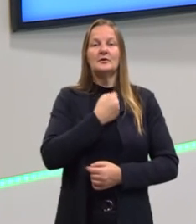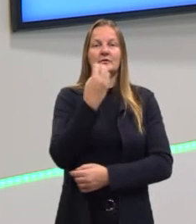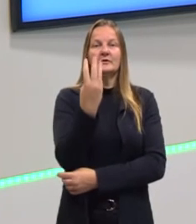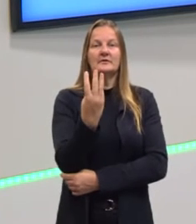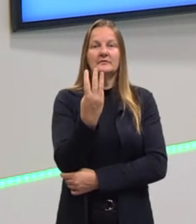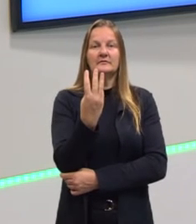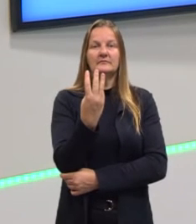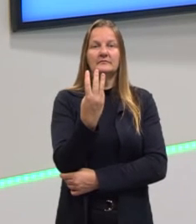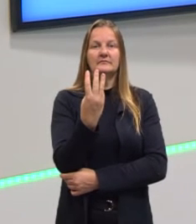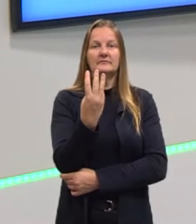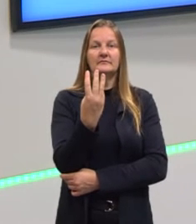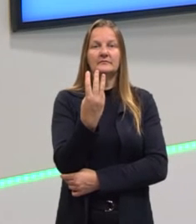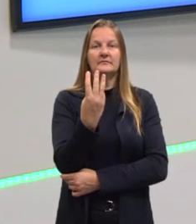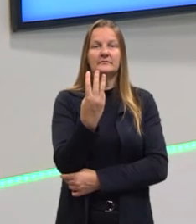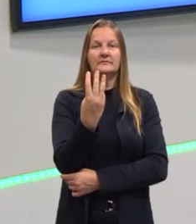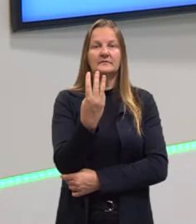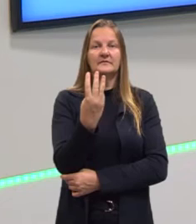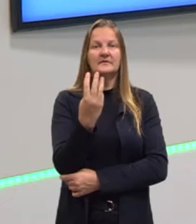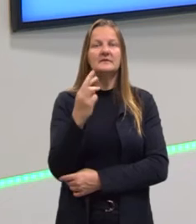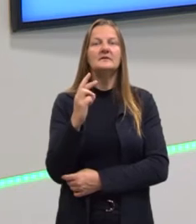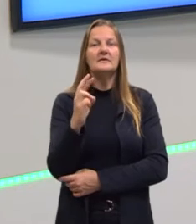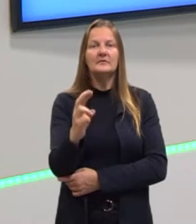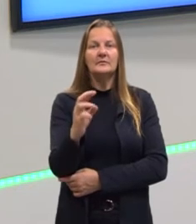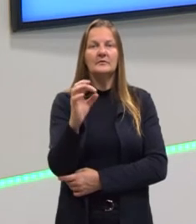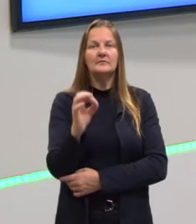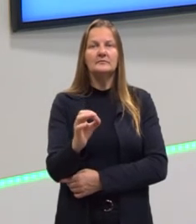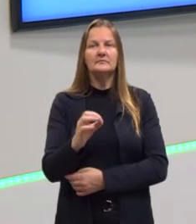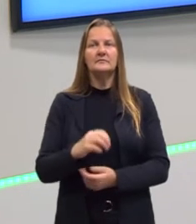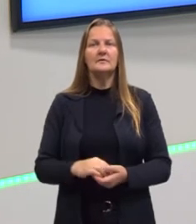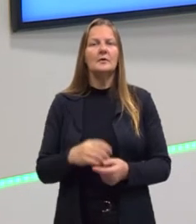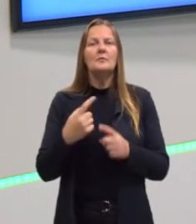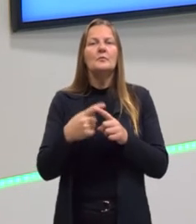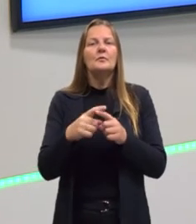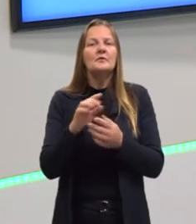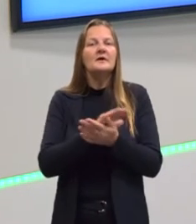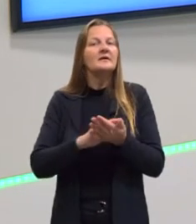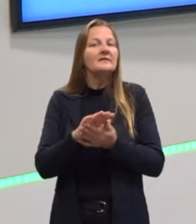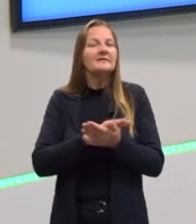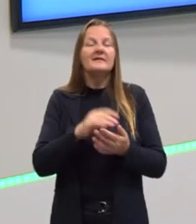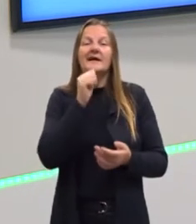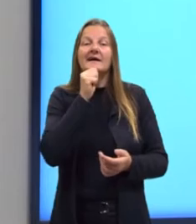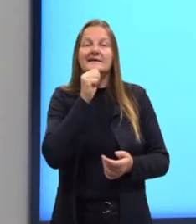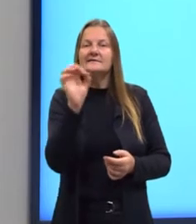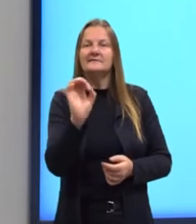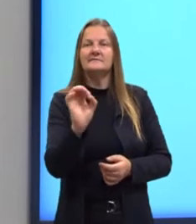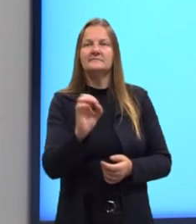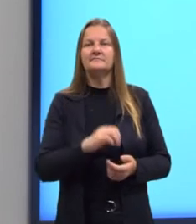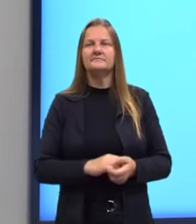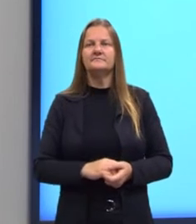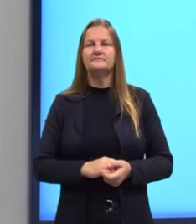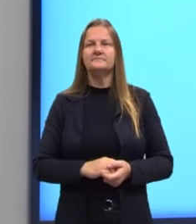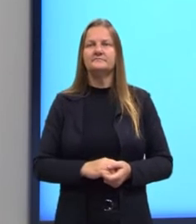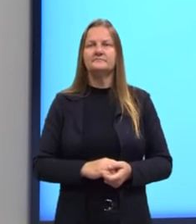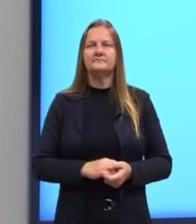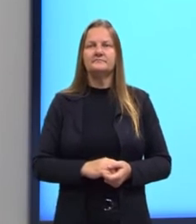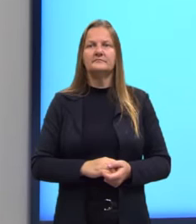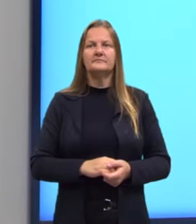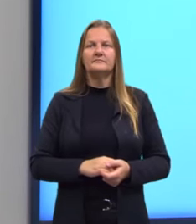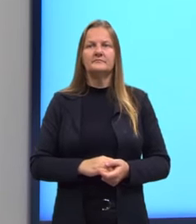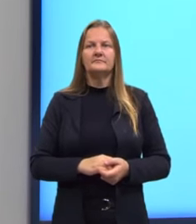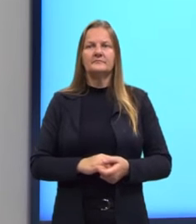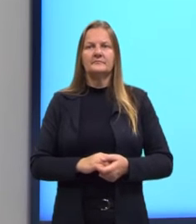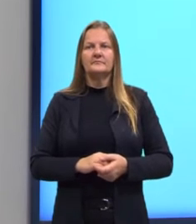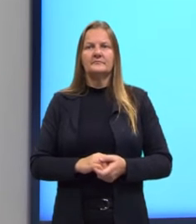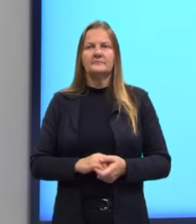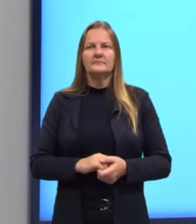Mas, o três não é bem a resposta, né? Por que nós não chegamos ainda na resposta? Porque cada valor